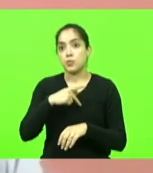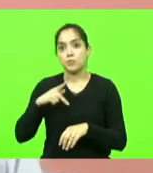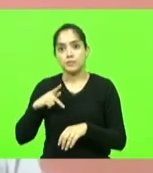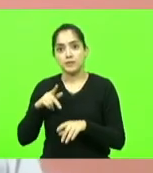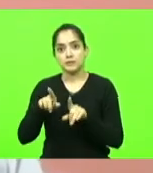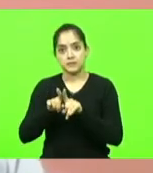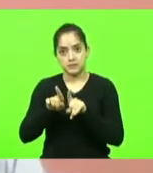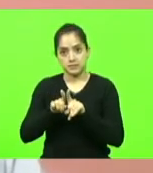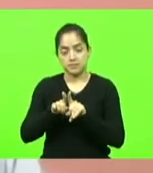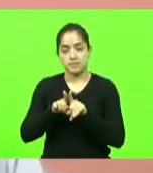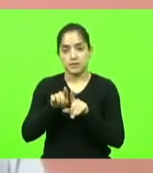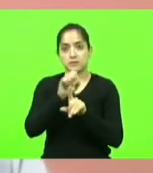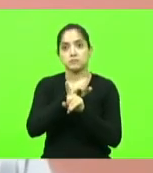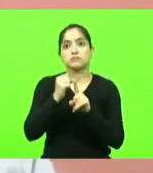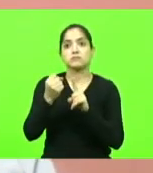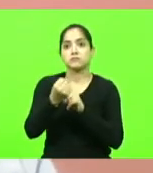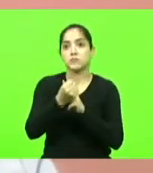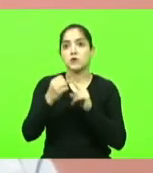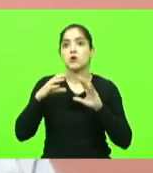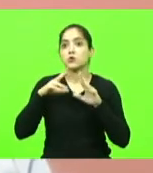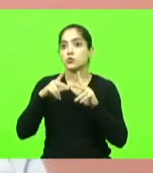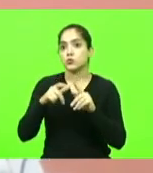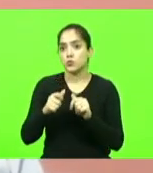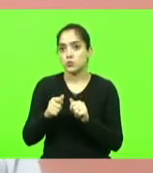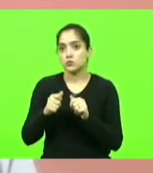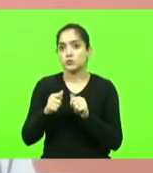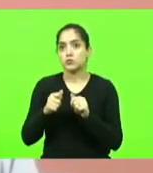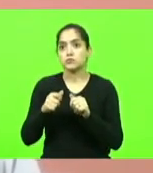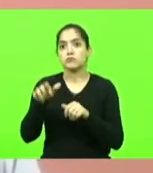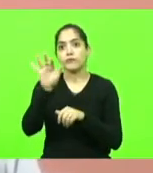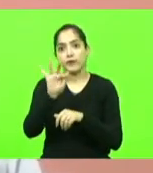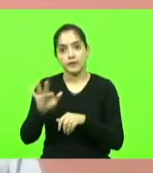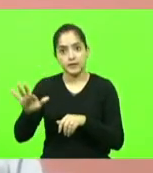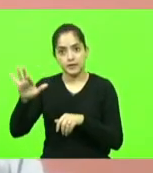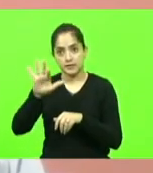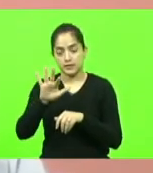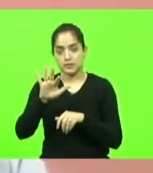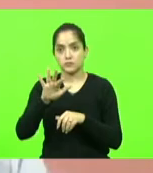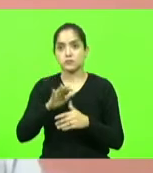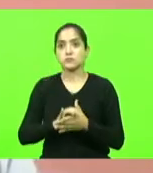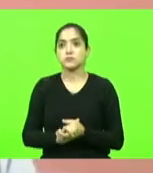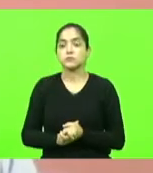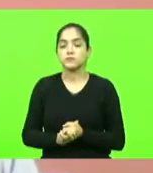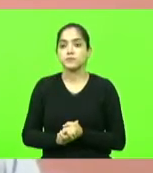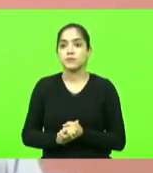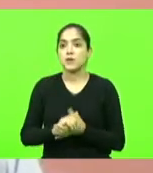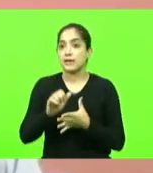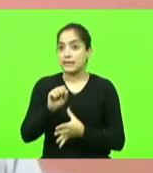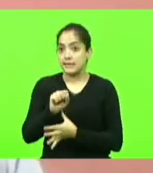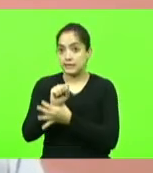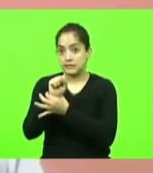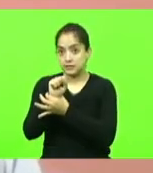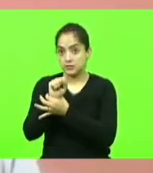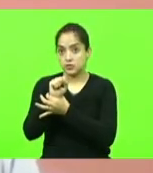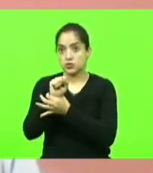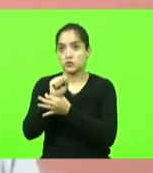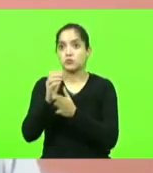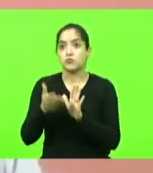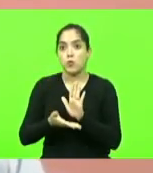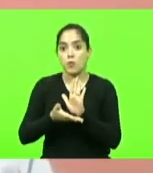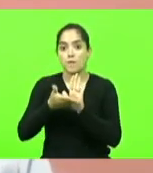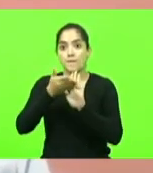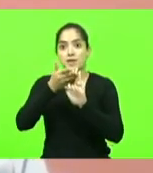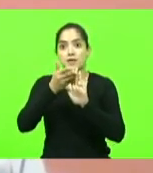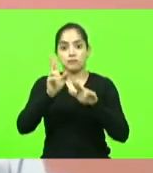civil todos os entes federados tem atribuições garantiu também o aumento da pena para o